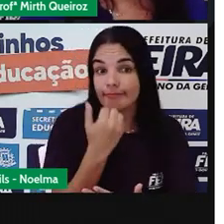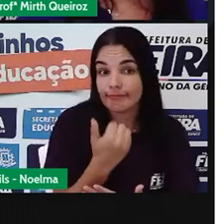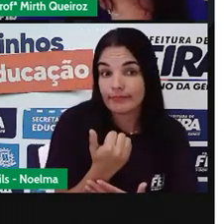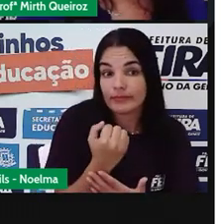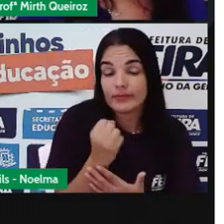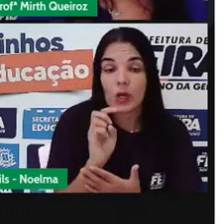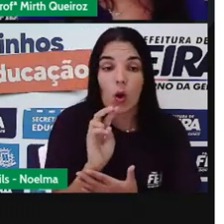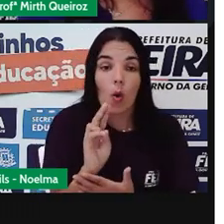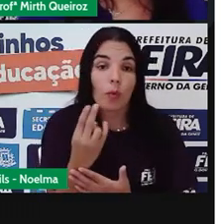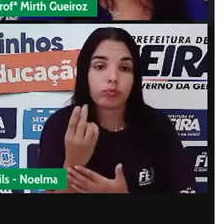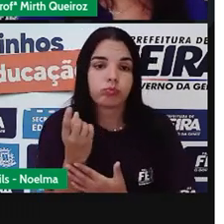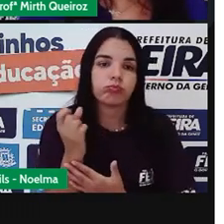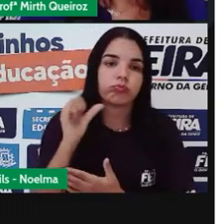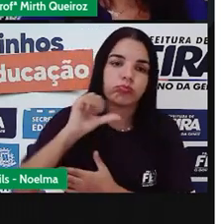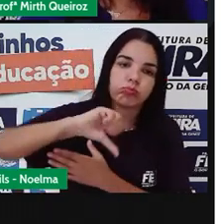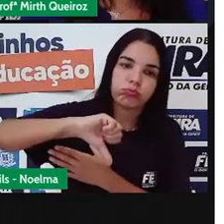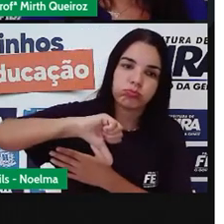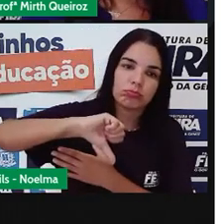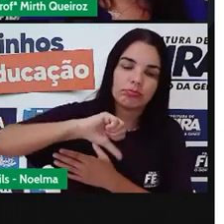qualquer tipo de solo.